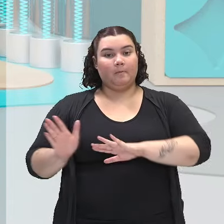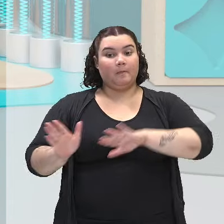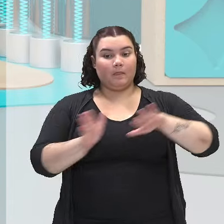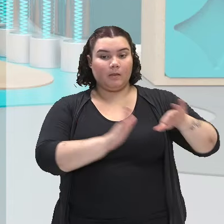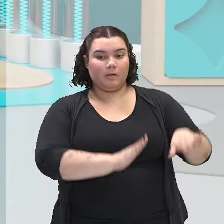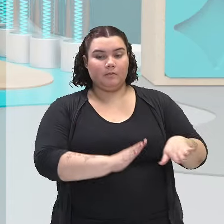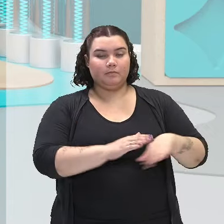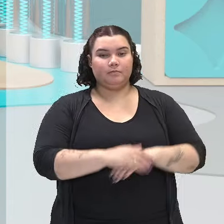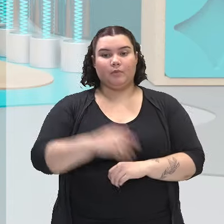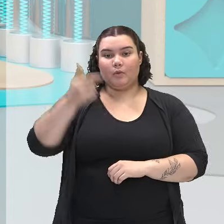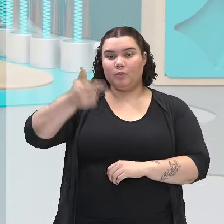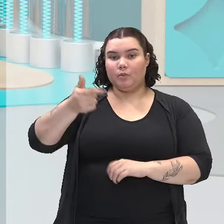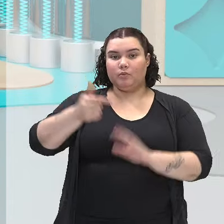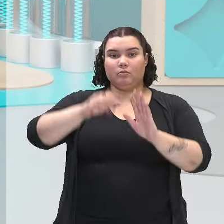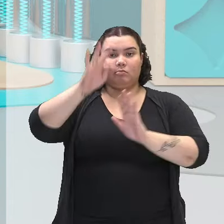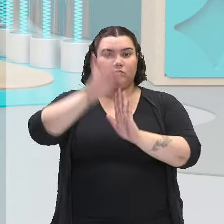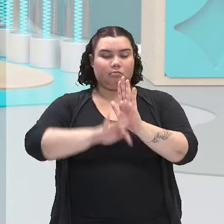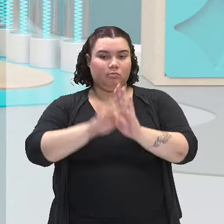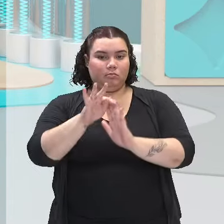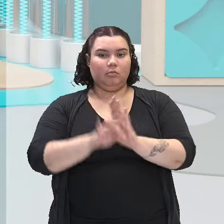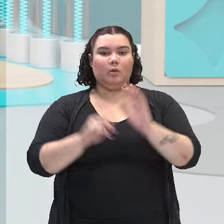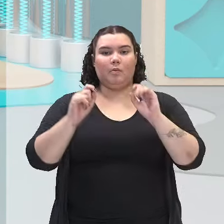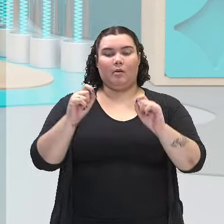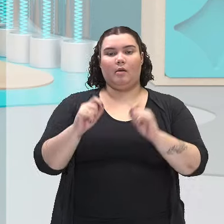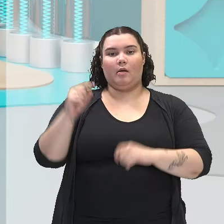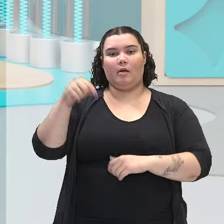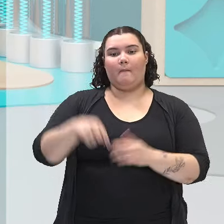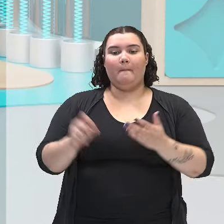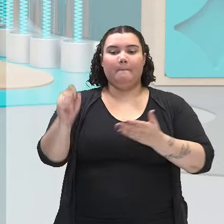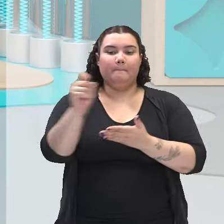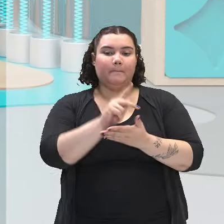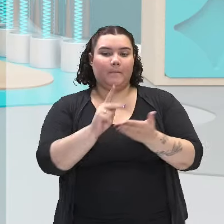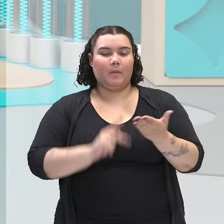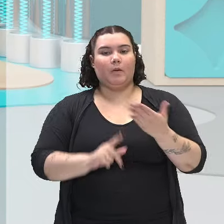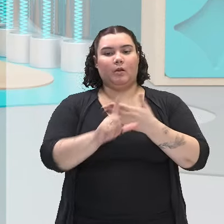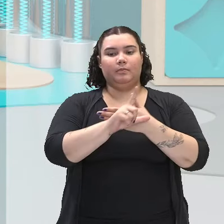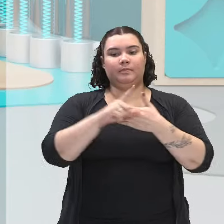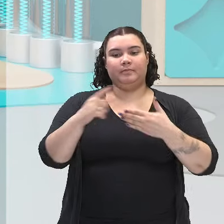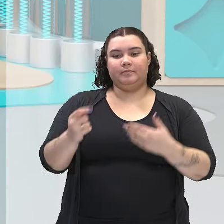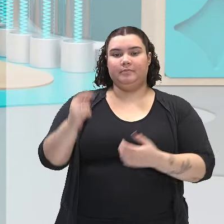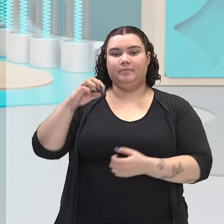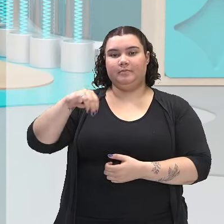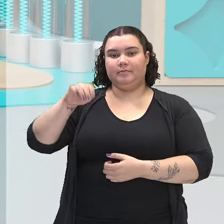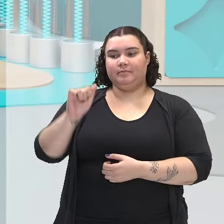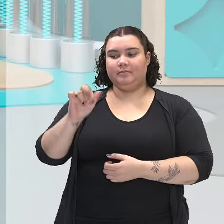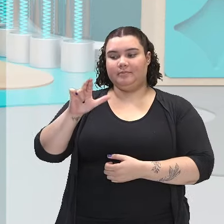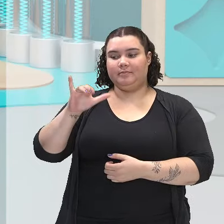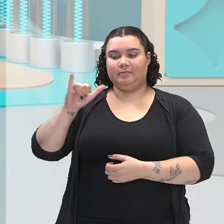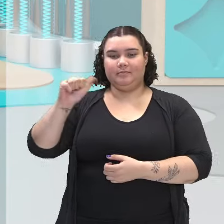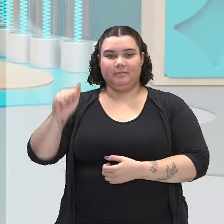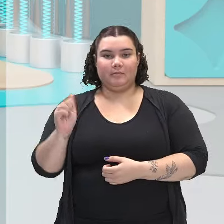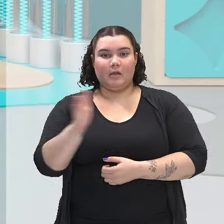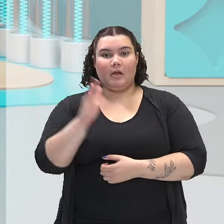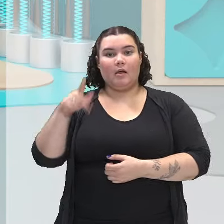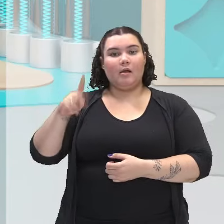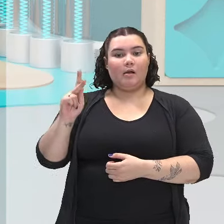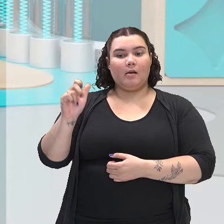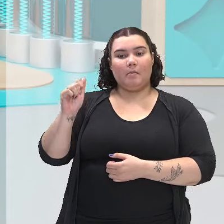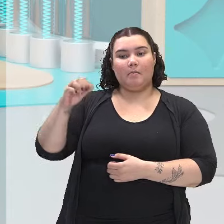texto, nós vimos aí uma poesia da Márcia Gambeba. Essa poetisa